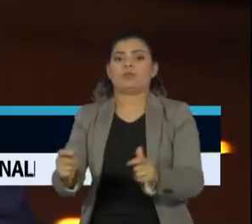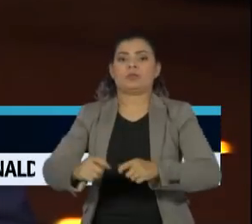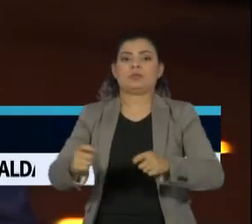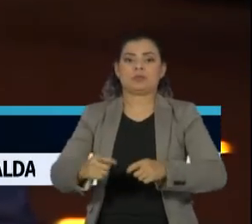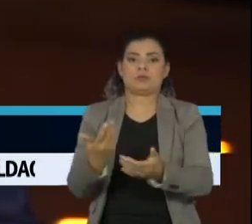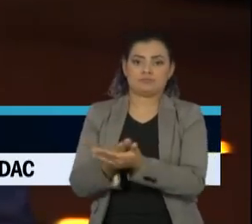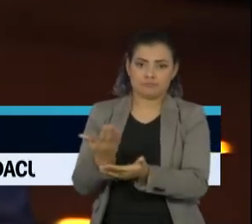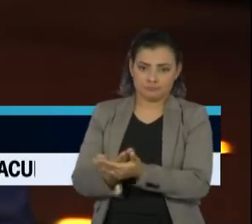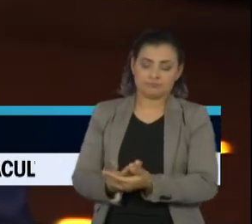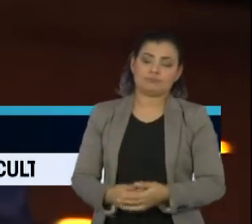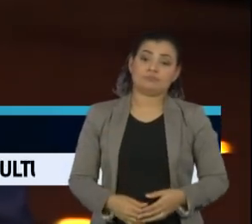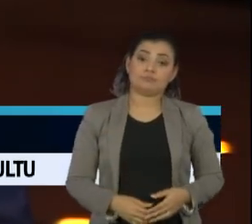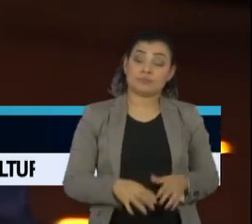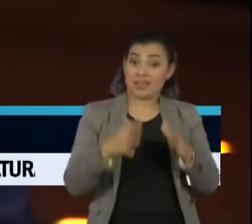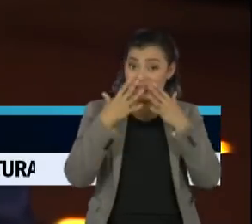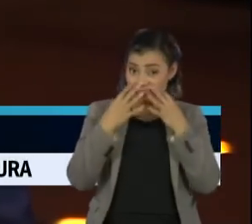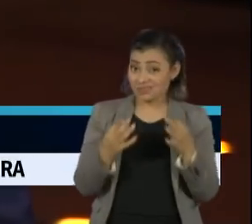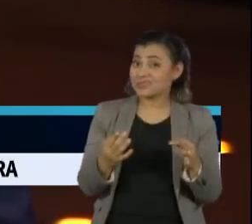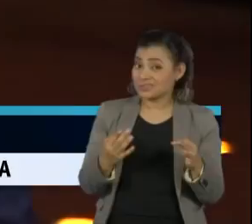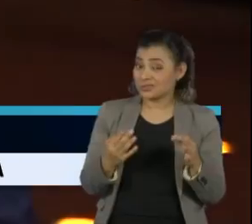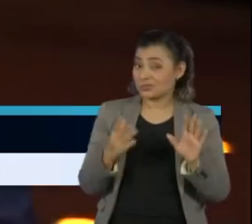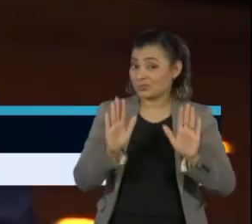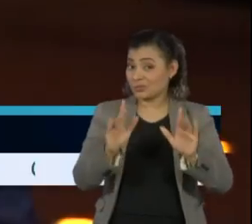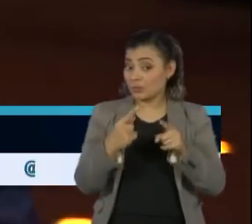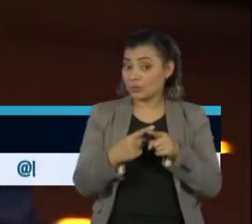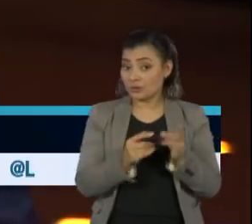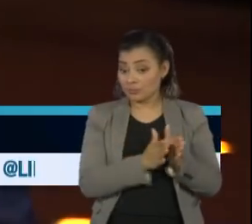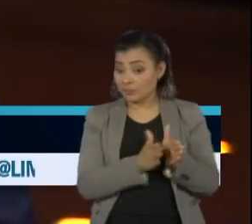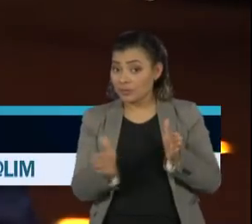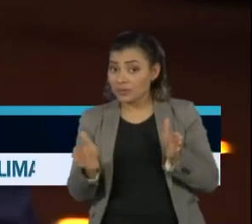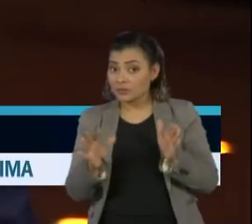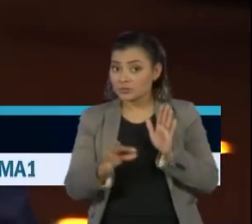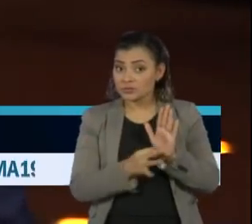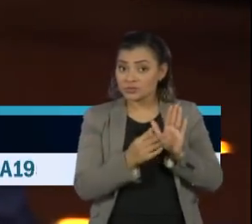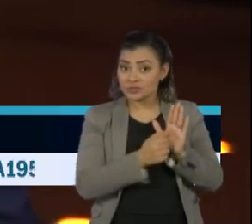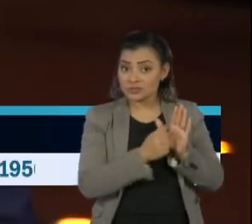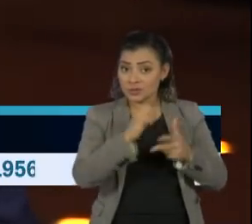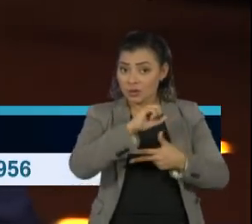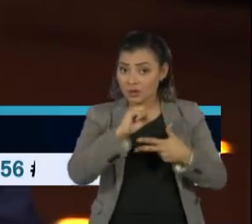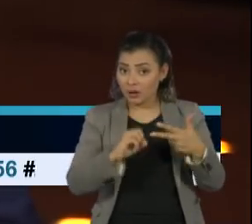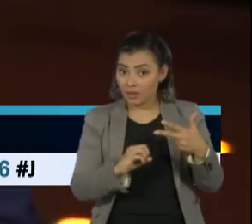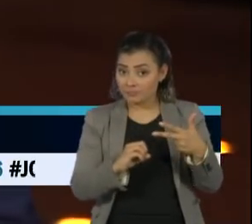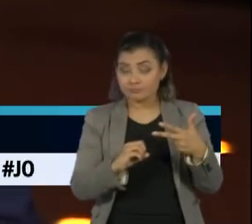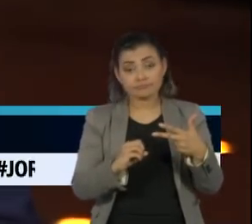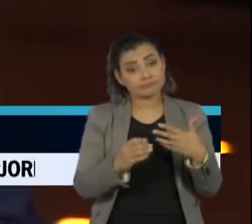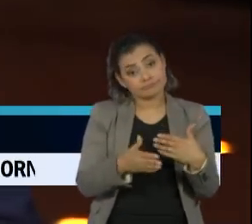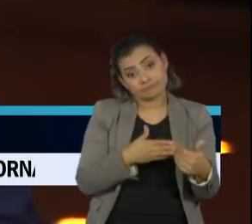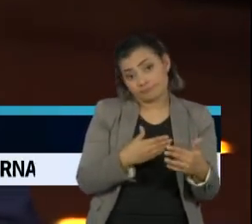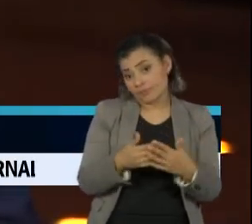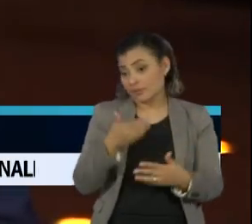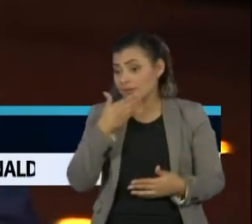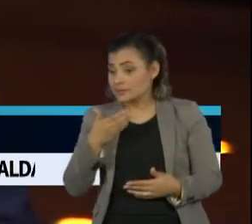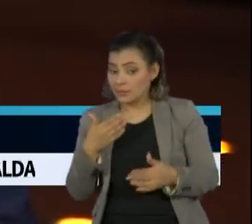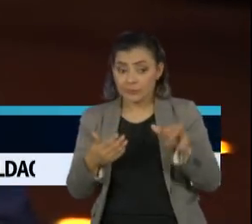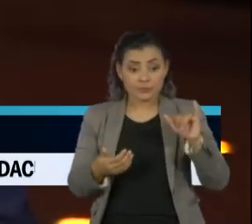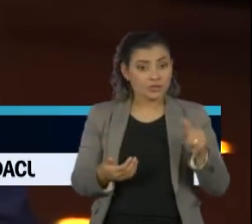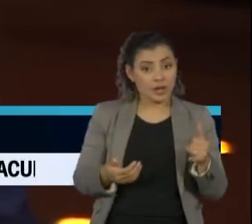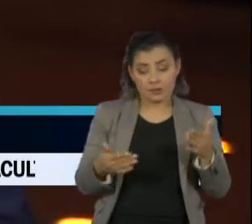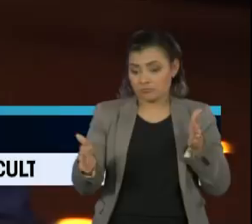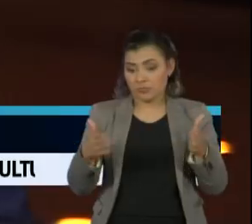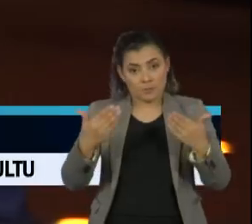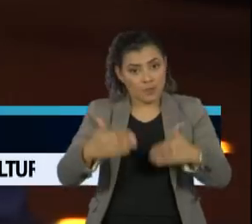Bom, agora atenção, porque o prazo para inscrição no Enem, seja ele realizado em dezembro ou em janeiro,